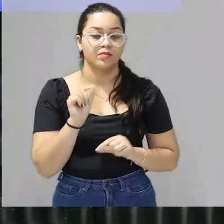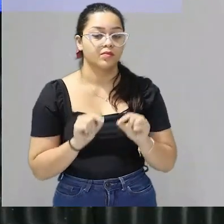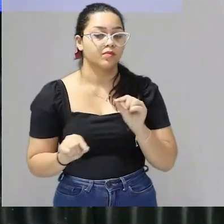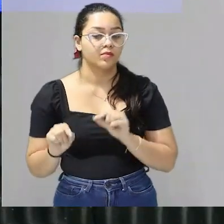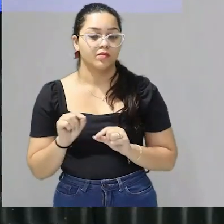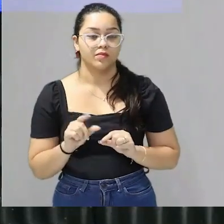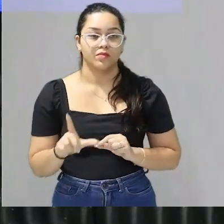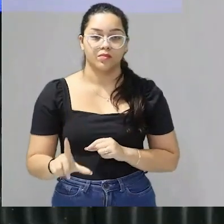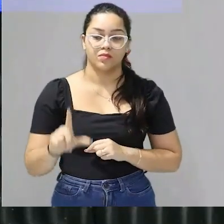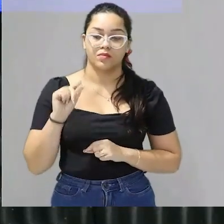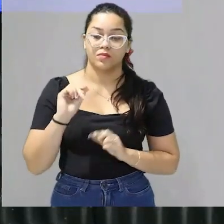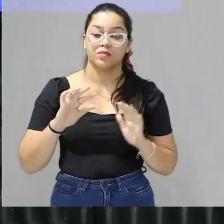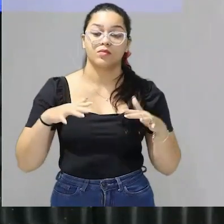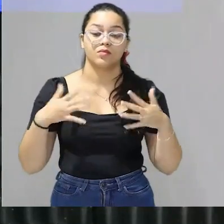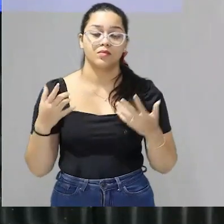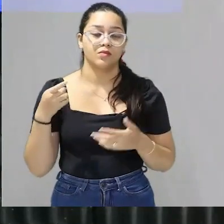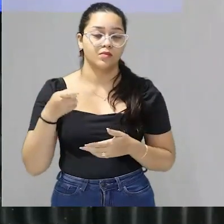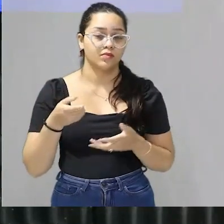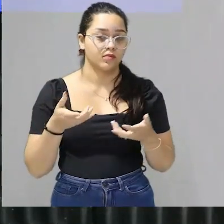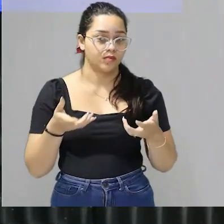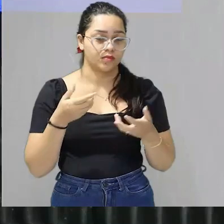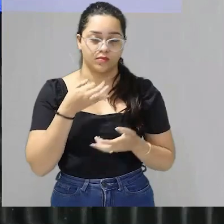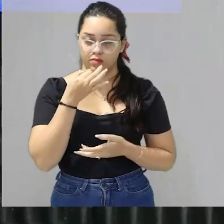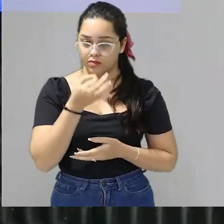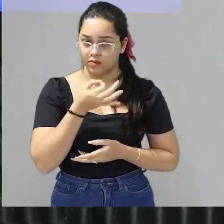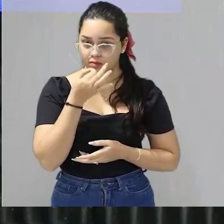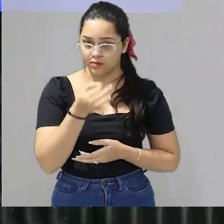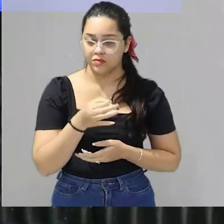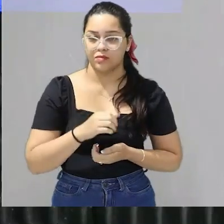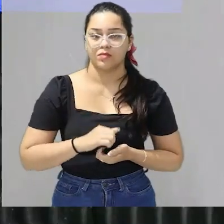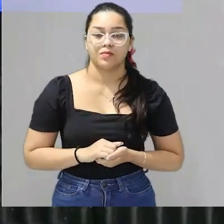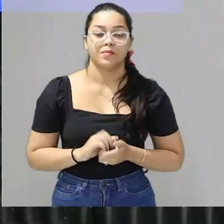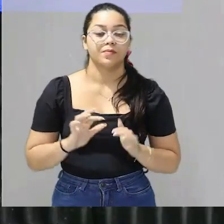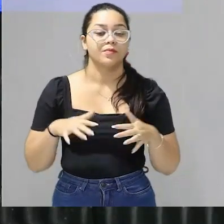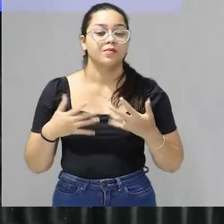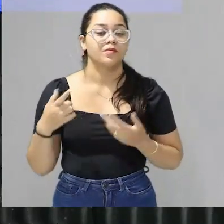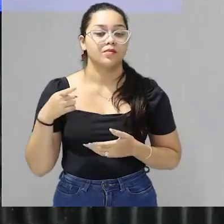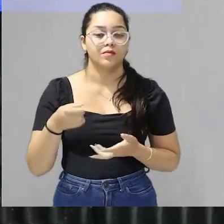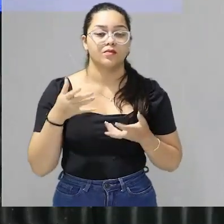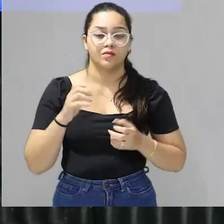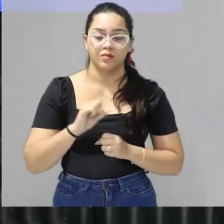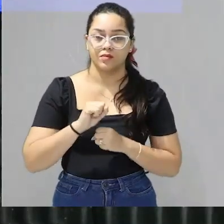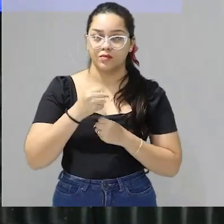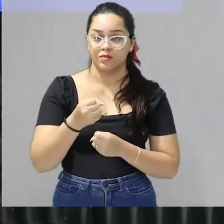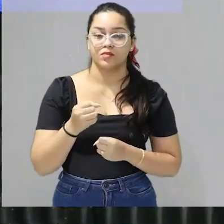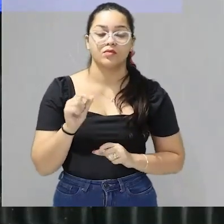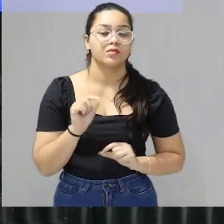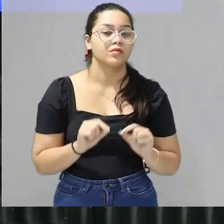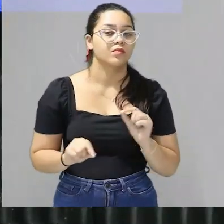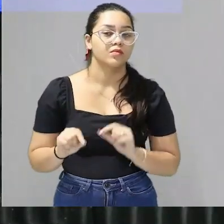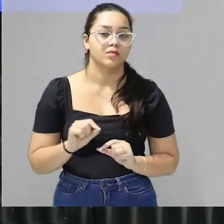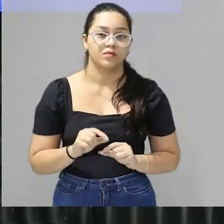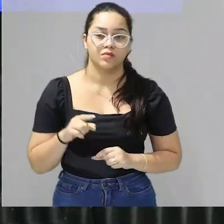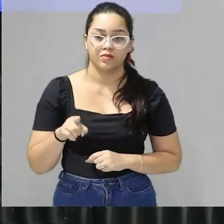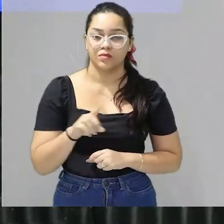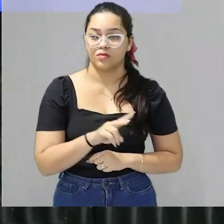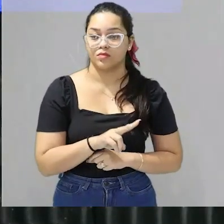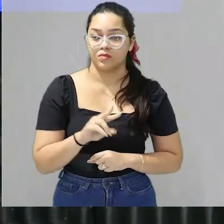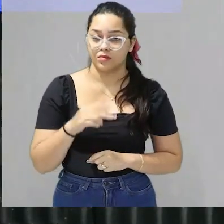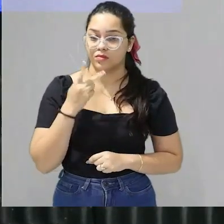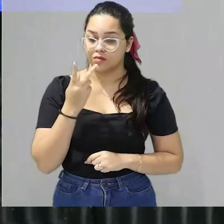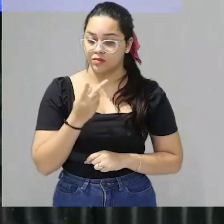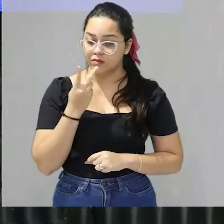vai escolher que ponto você quer argumentar que ponto você quer defender então é sobre isso que você vai